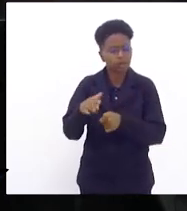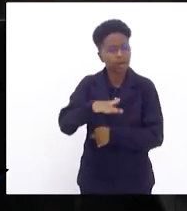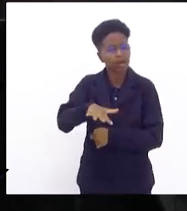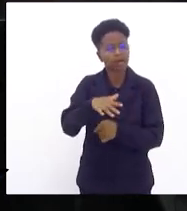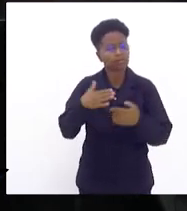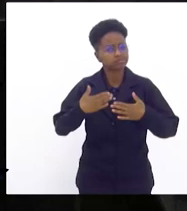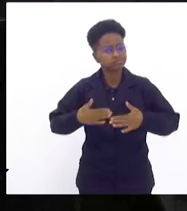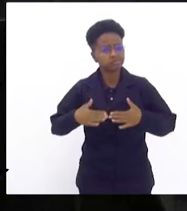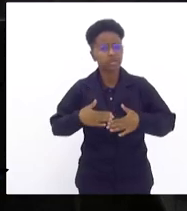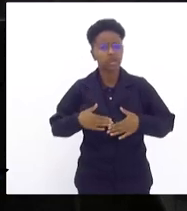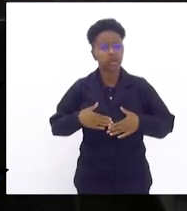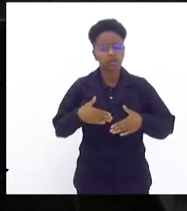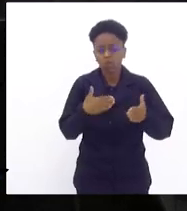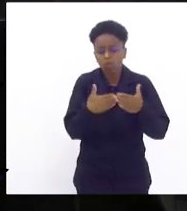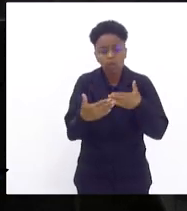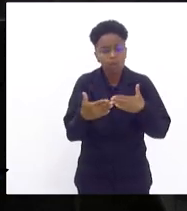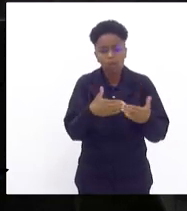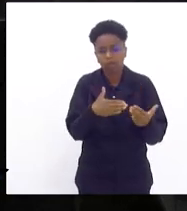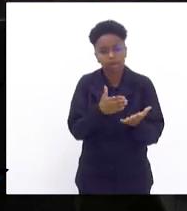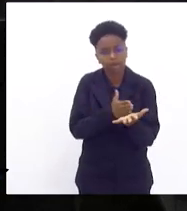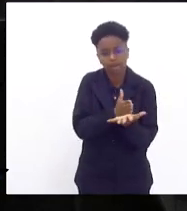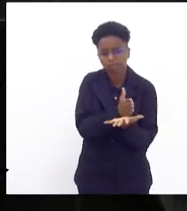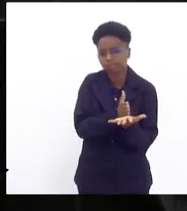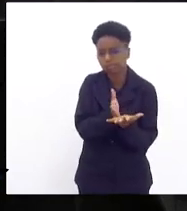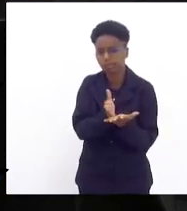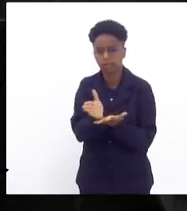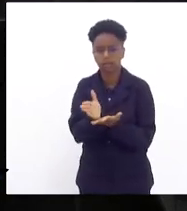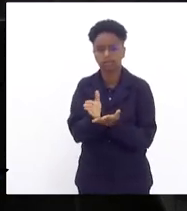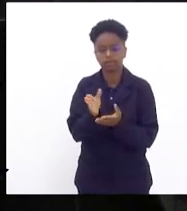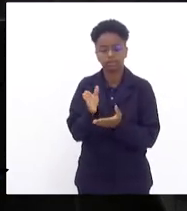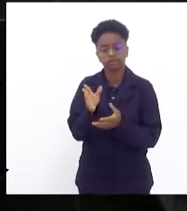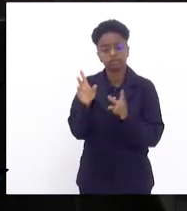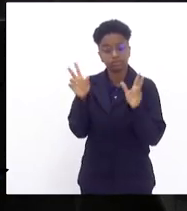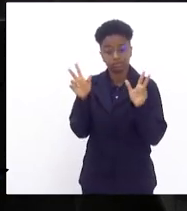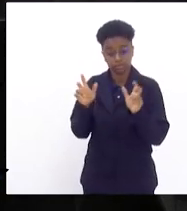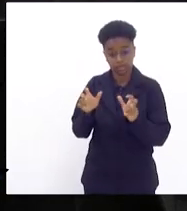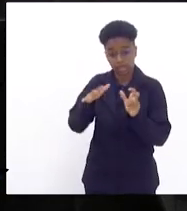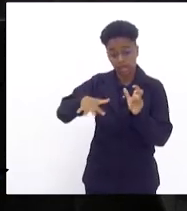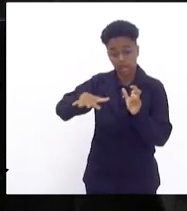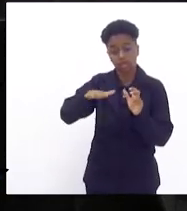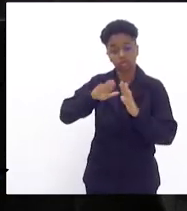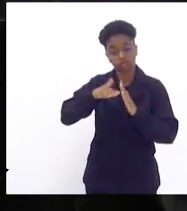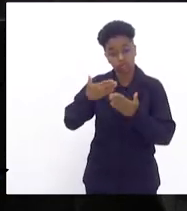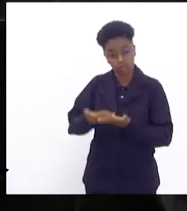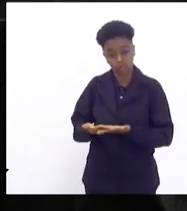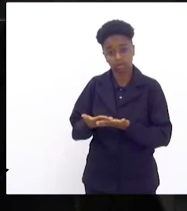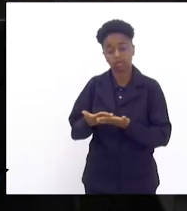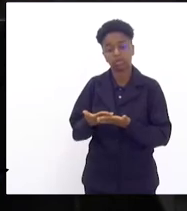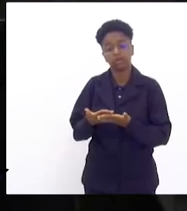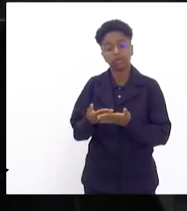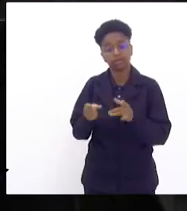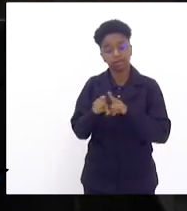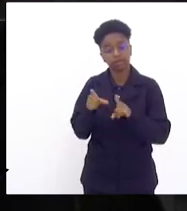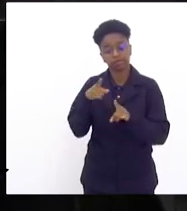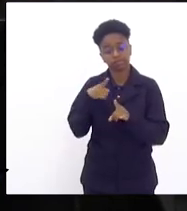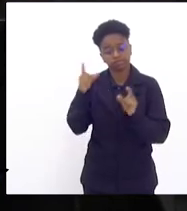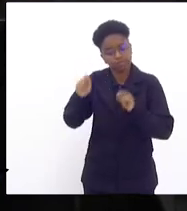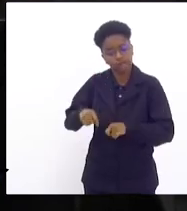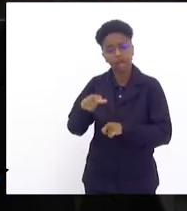todas as mais diversas vertentes que incidem sobre o ambiente escolar para que a gente tenha a escola